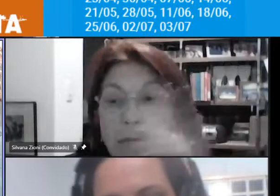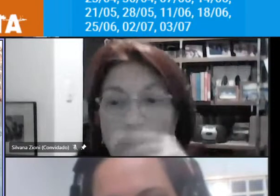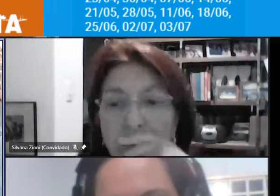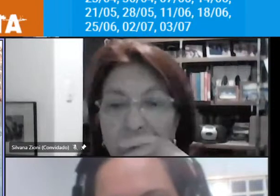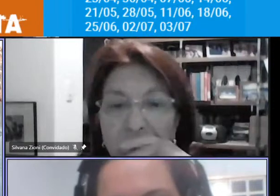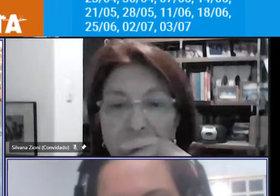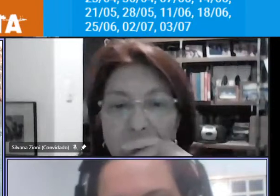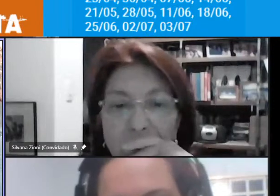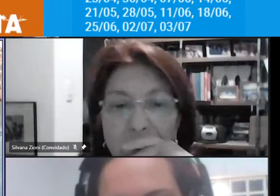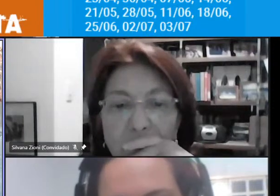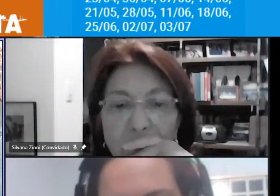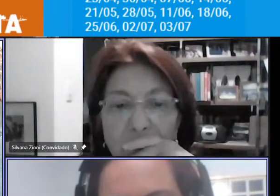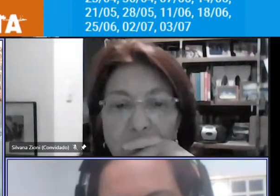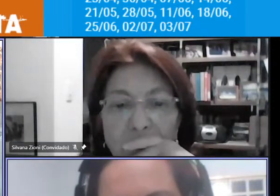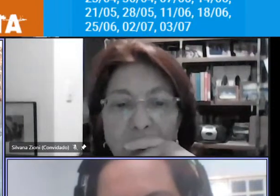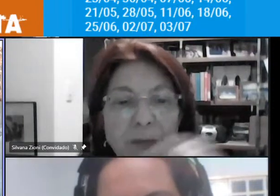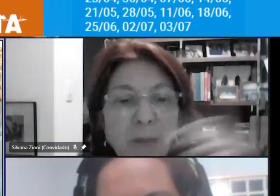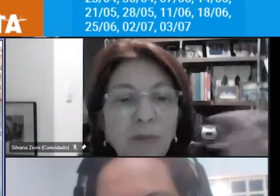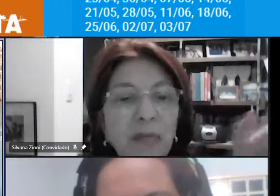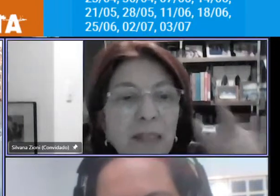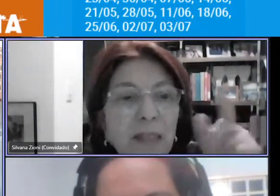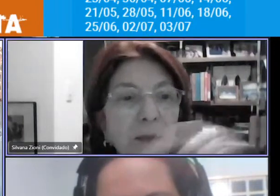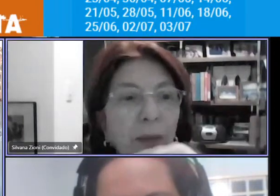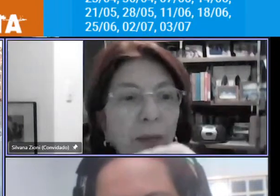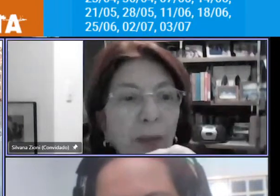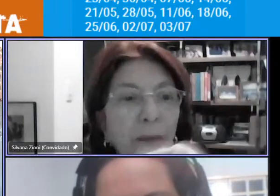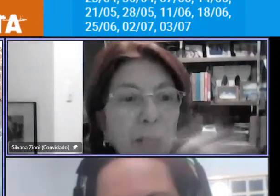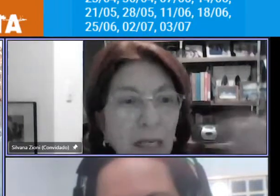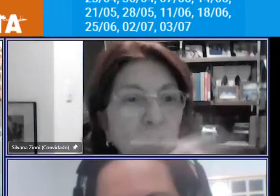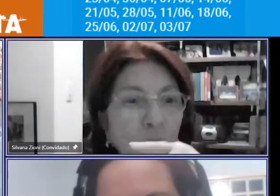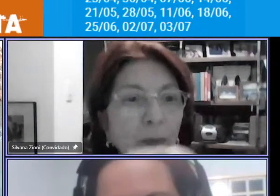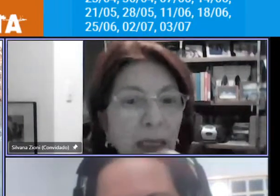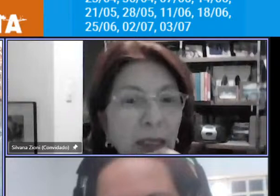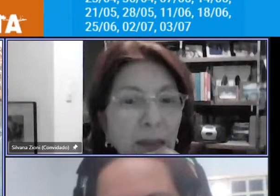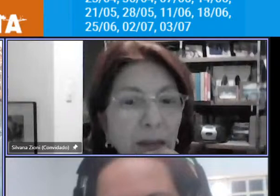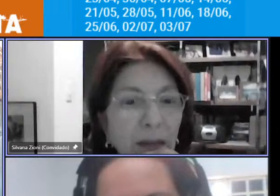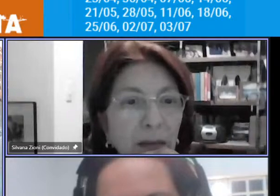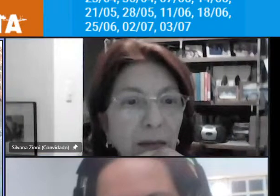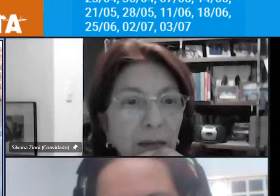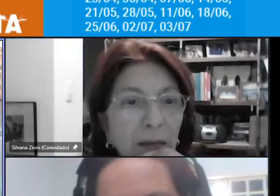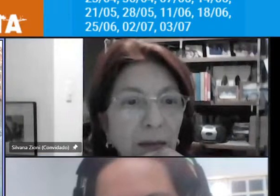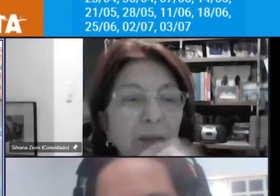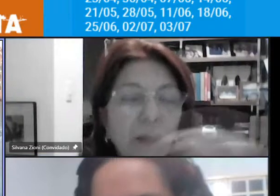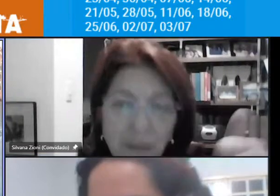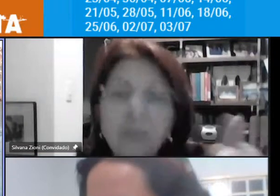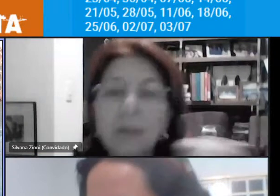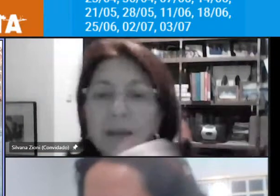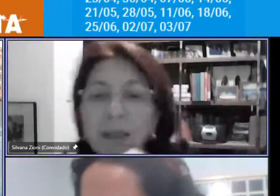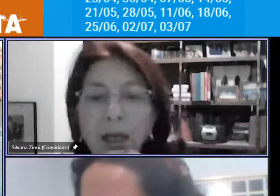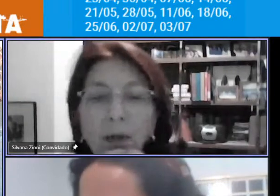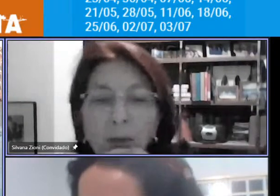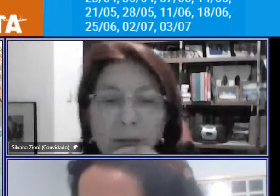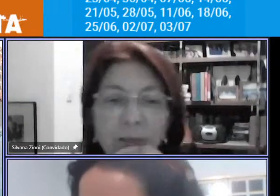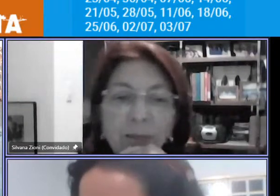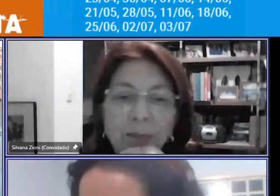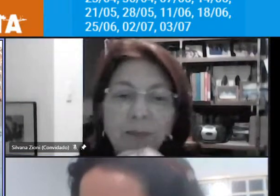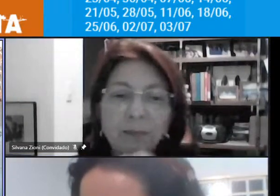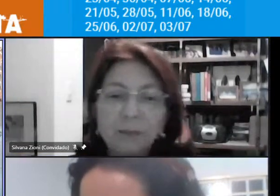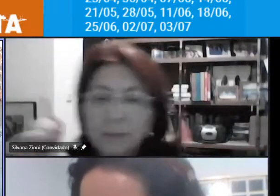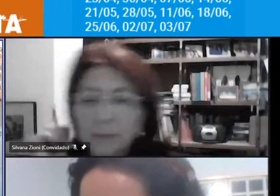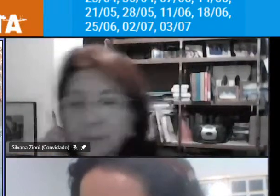obrigado Bruno vamos fazer mais de uma isso vou fazer uma rodada legal